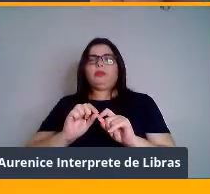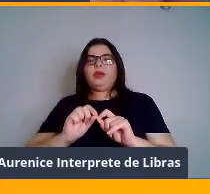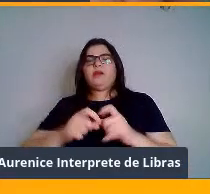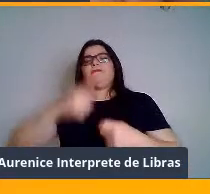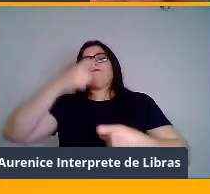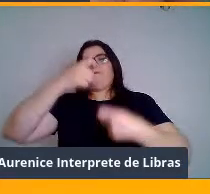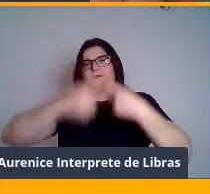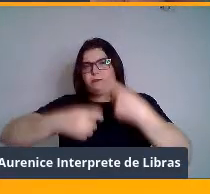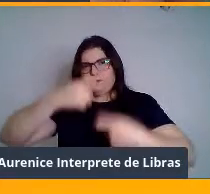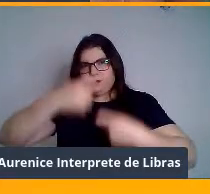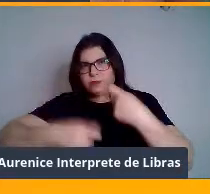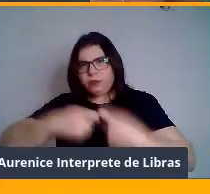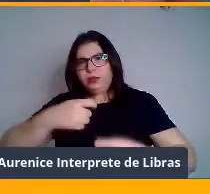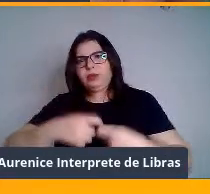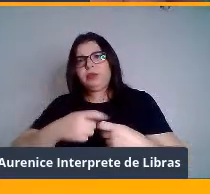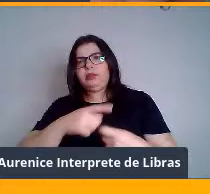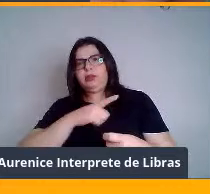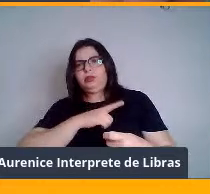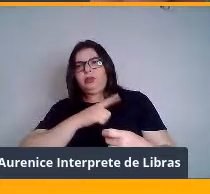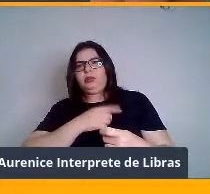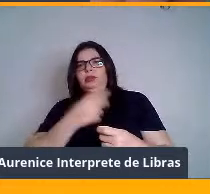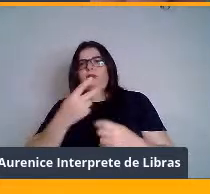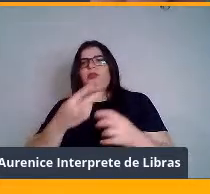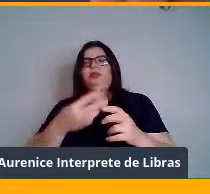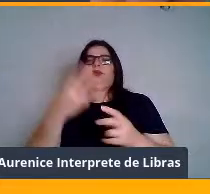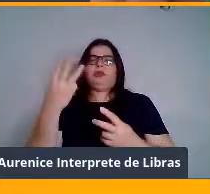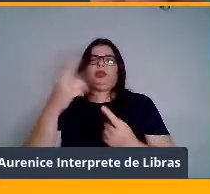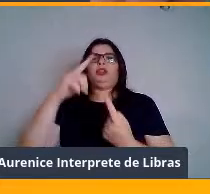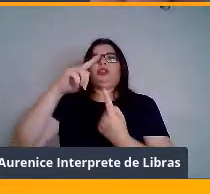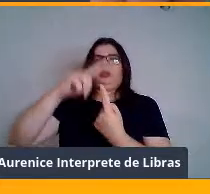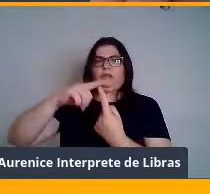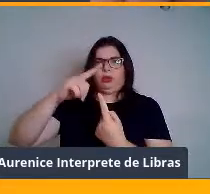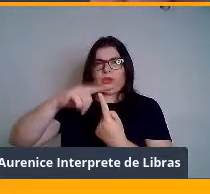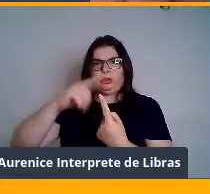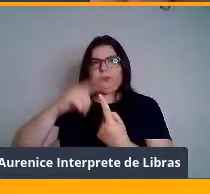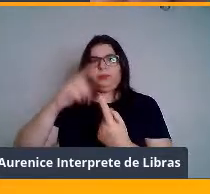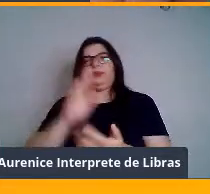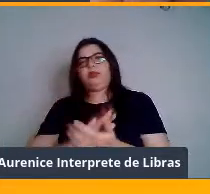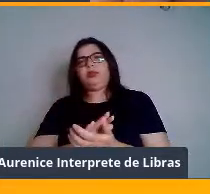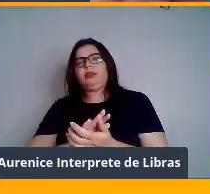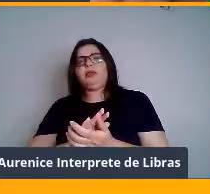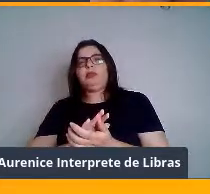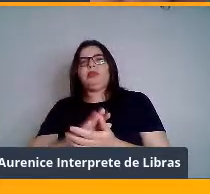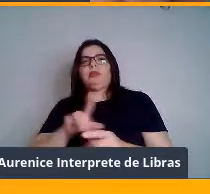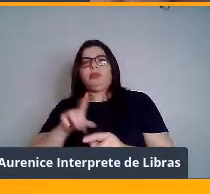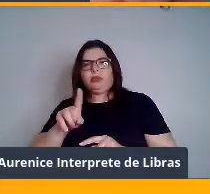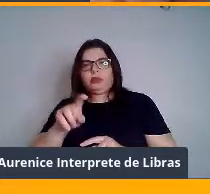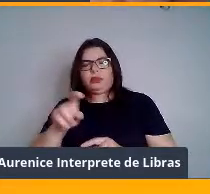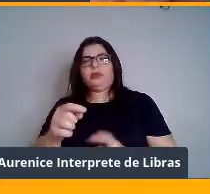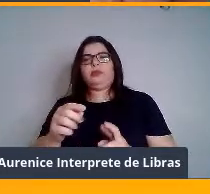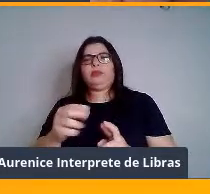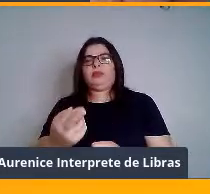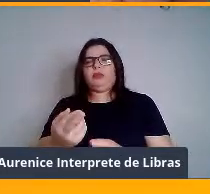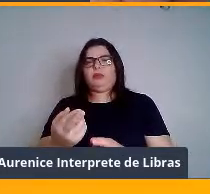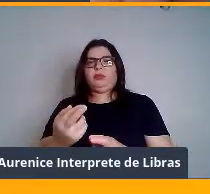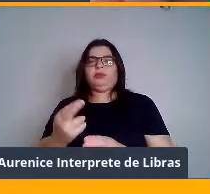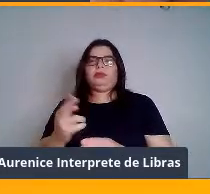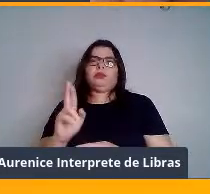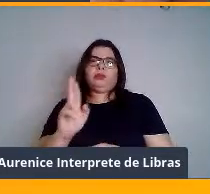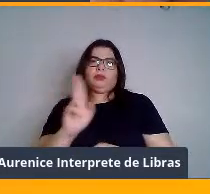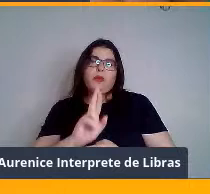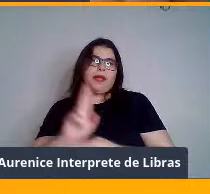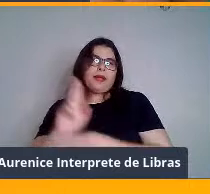né? Então, existem três principais sistemas de acasalamento, né? Que os lagartos representam de forma geral para os animais.